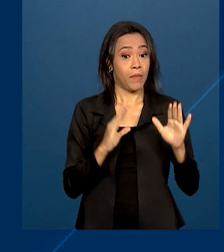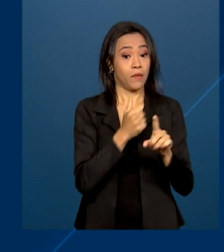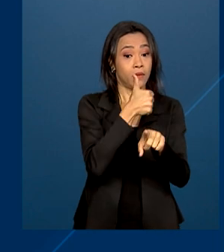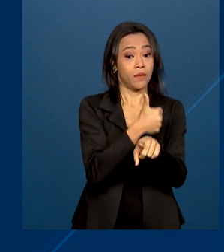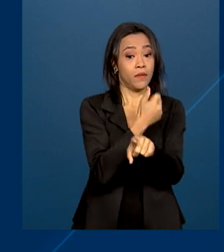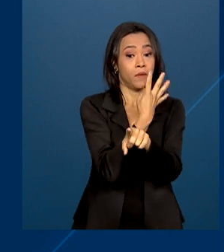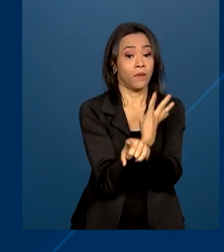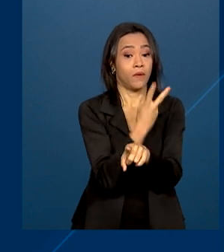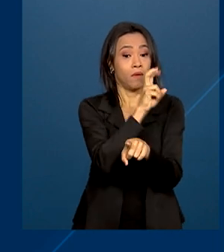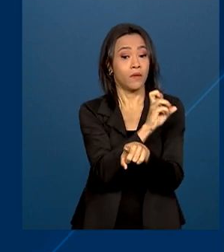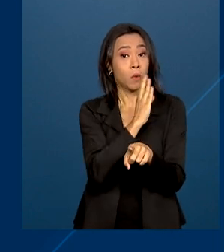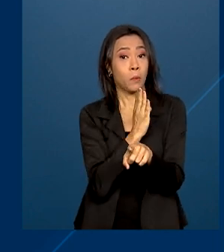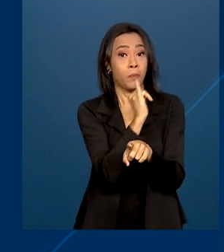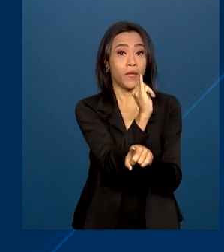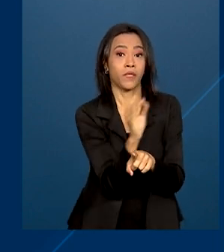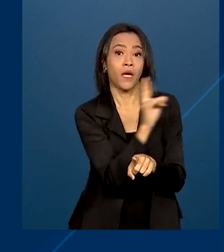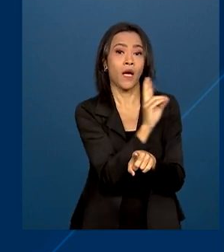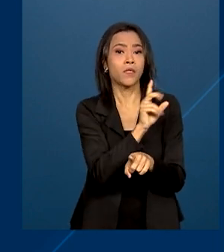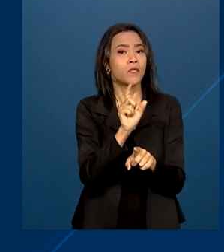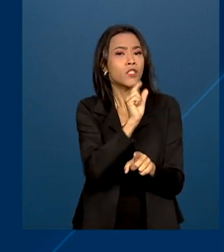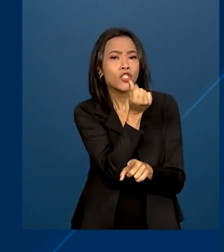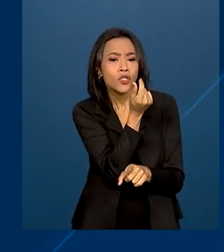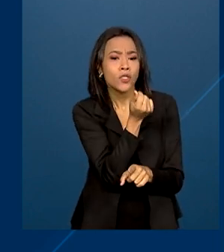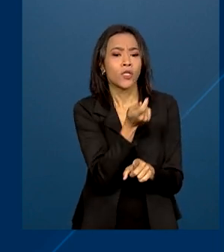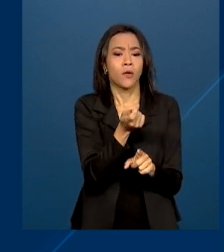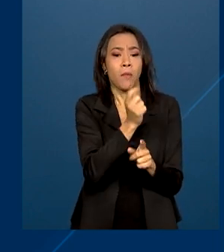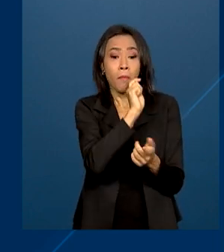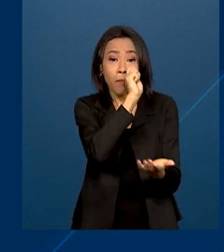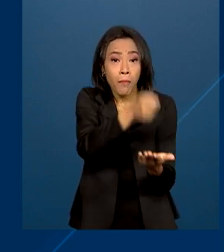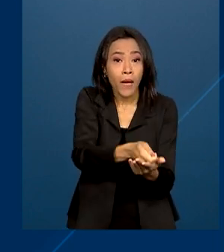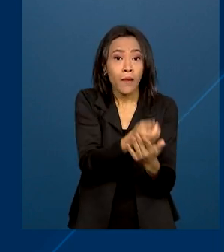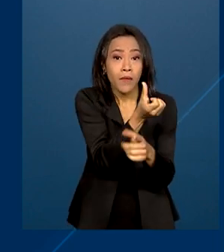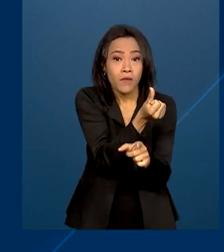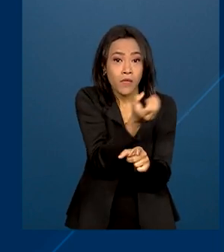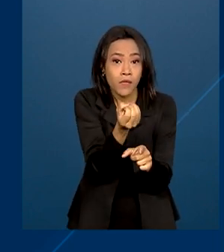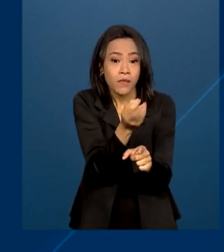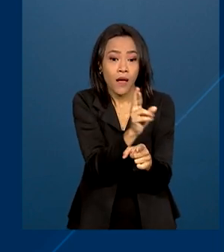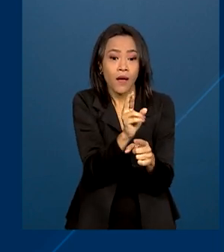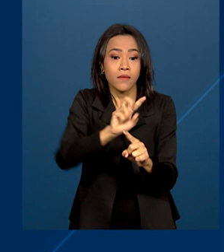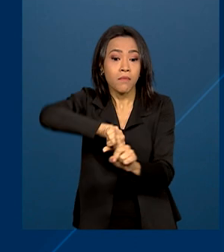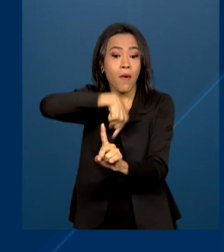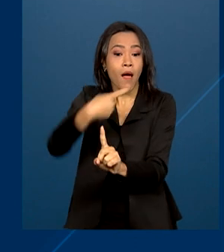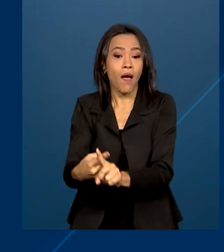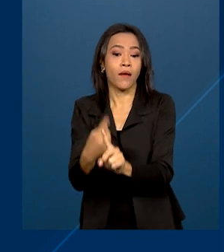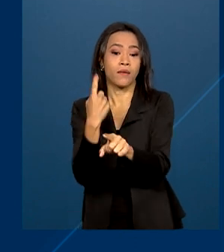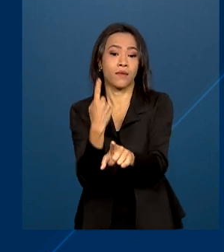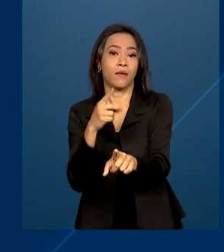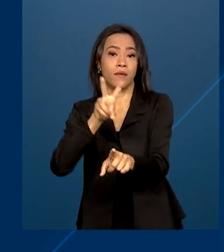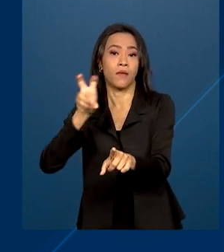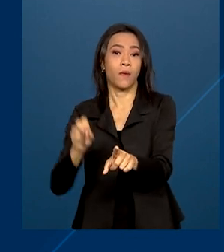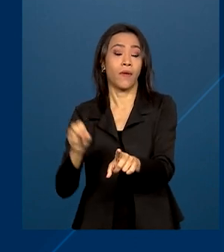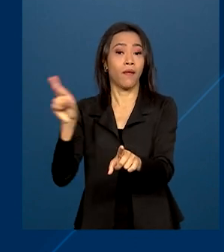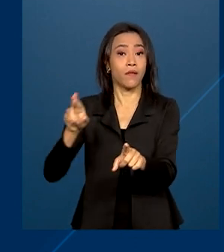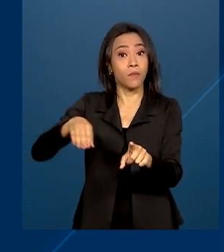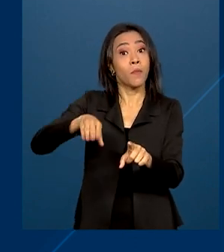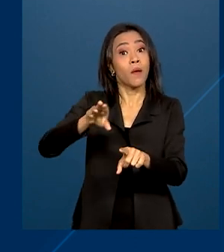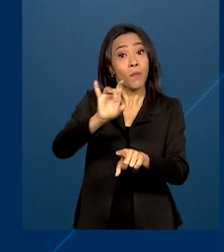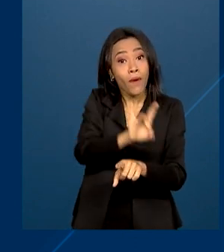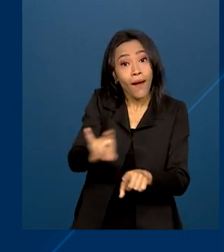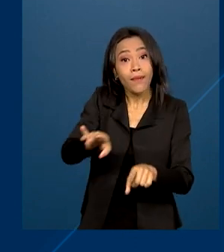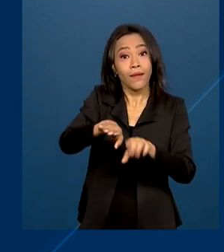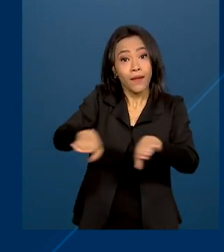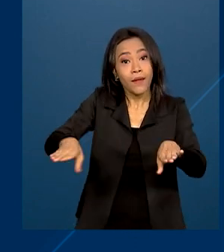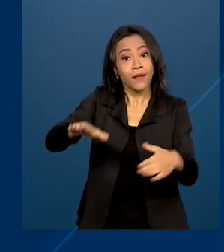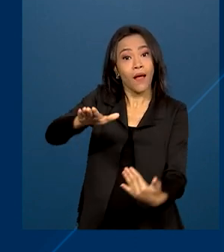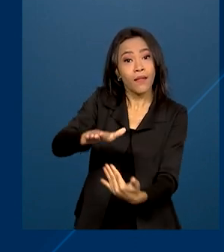reais no orçamento público para o pagamento dos 600 reais, mais 150 reais por criança até seis anos de